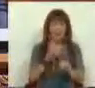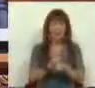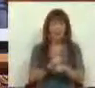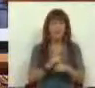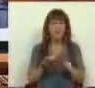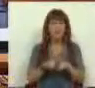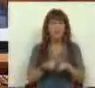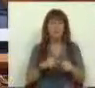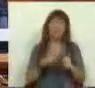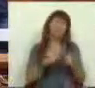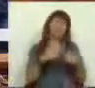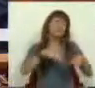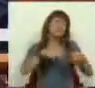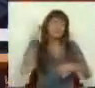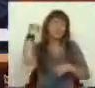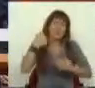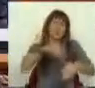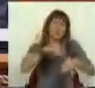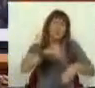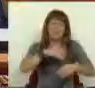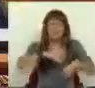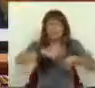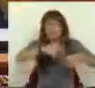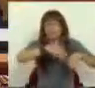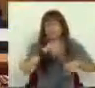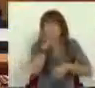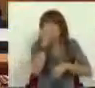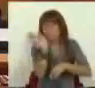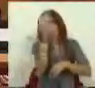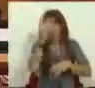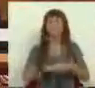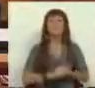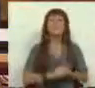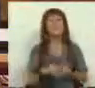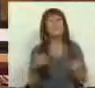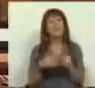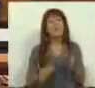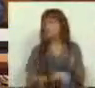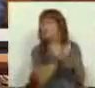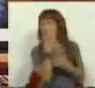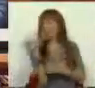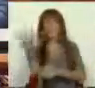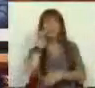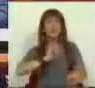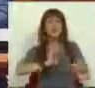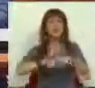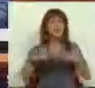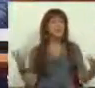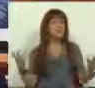ter o beneplácito de Pedro Passos Coelho. E tudo isto, Srs.